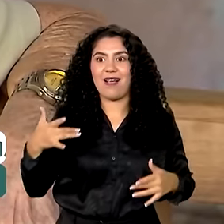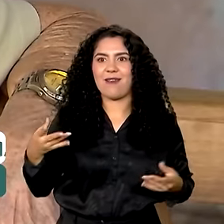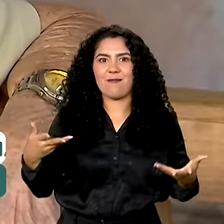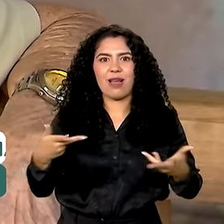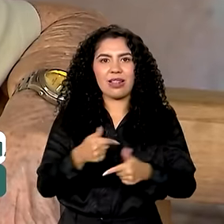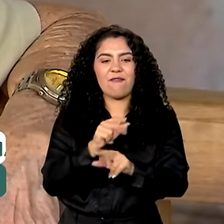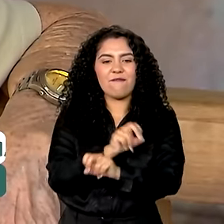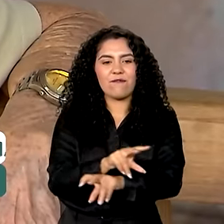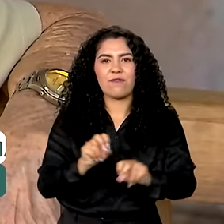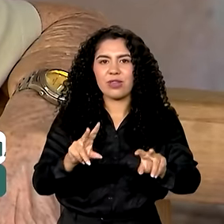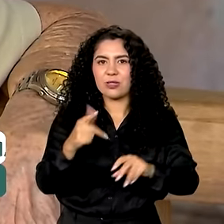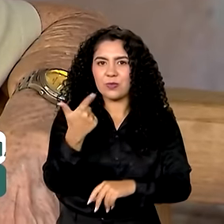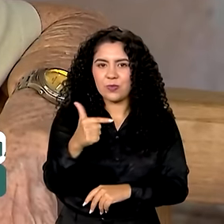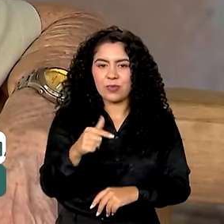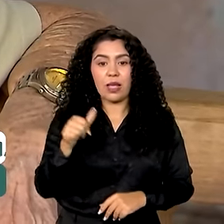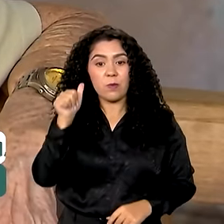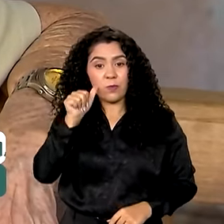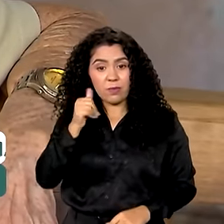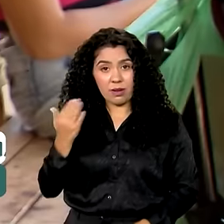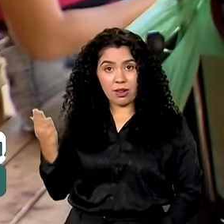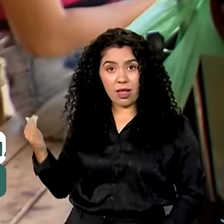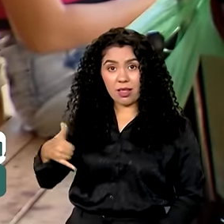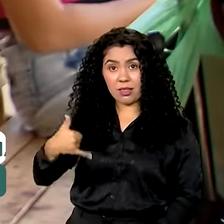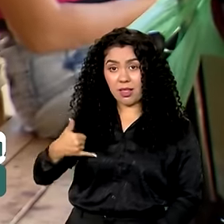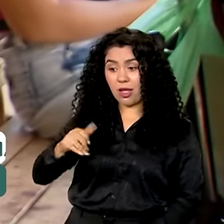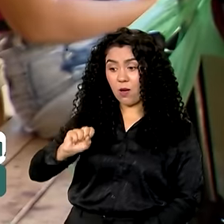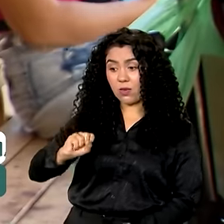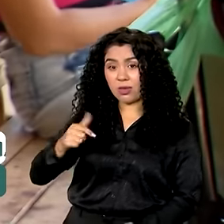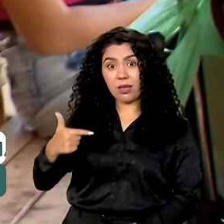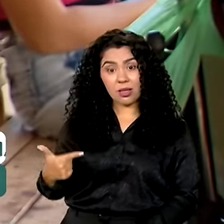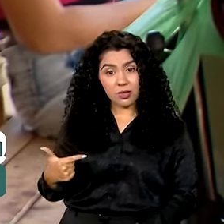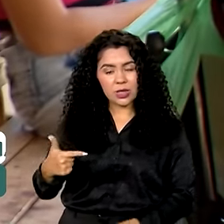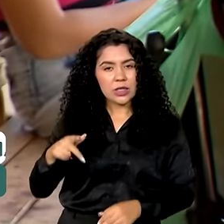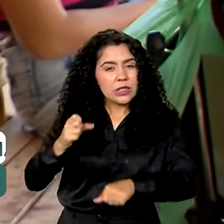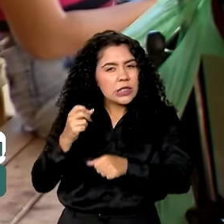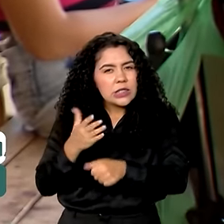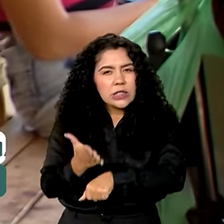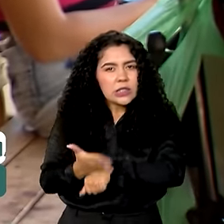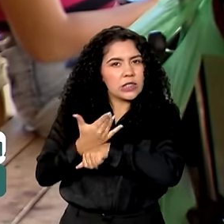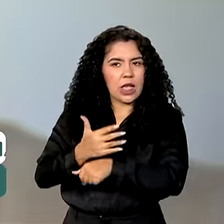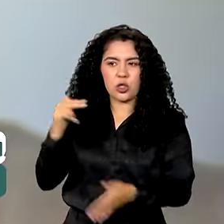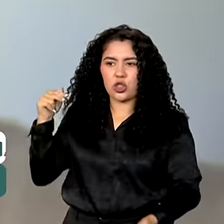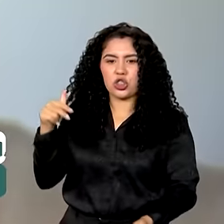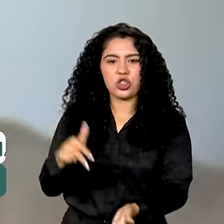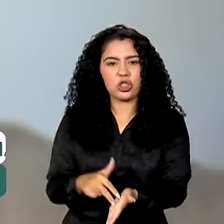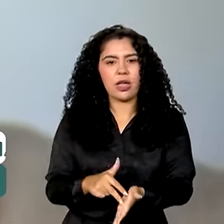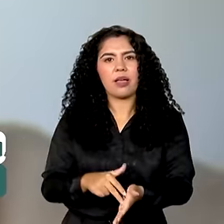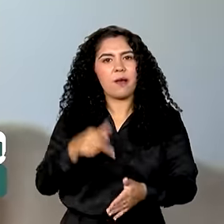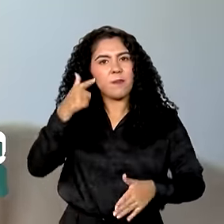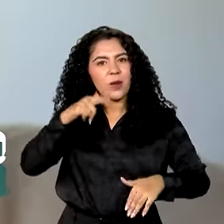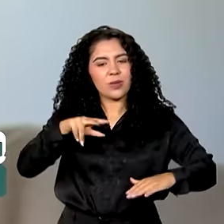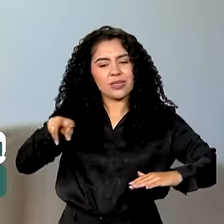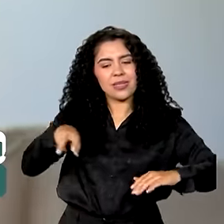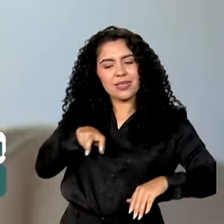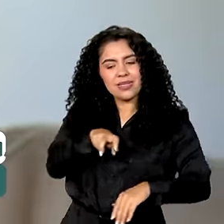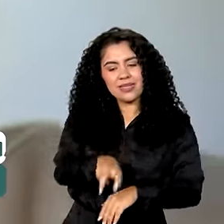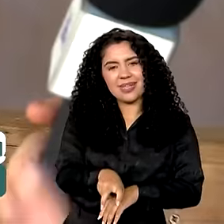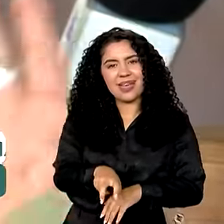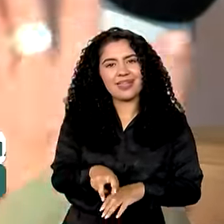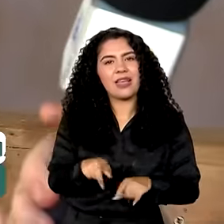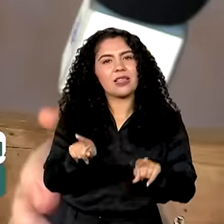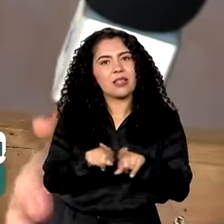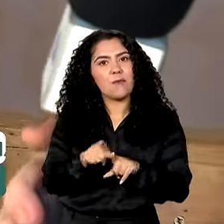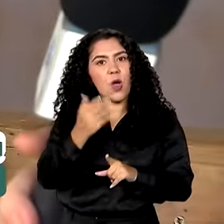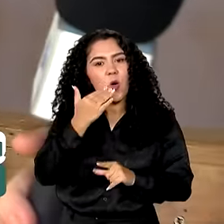veneno. Dona Rita tem 82 anos e chega cedo para garantir um lugar e a comida de cada dia.